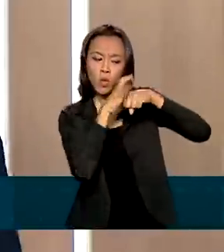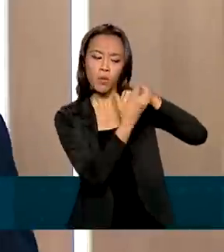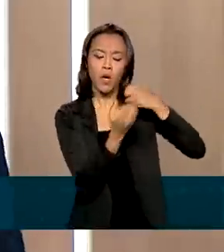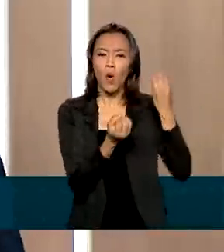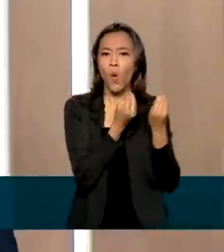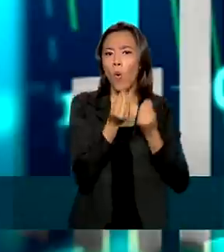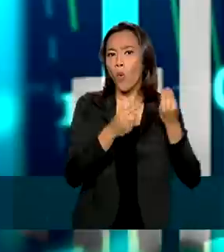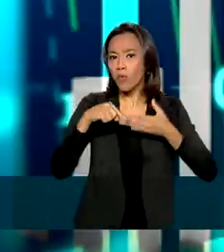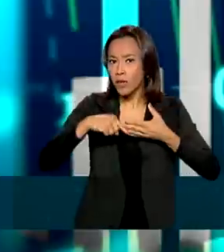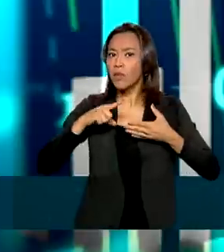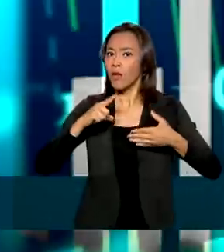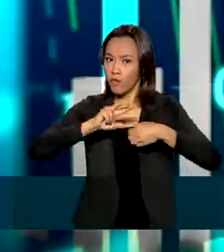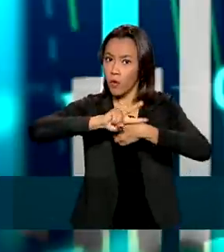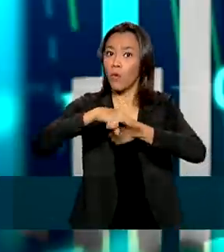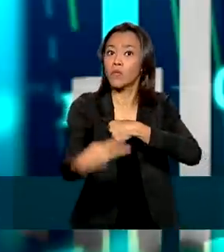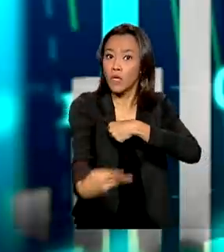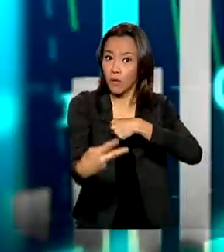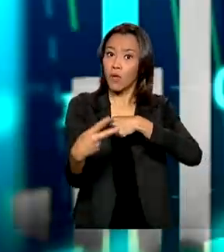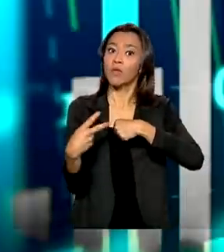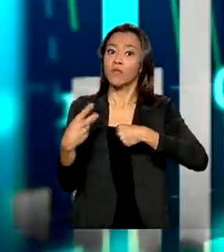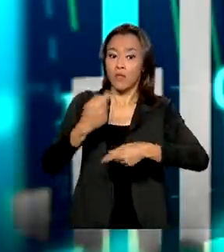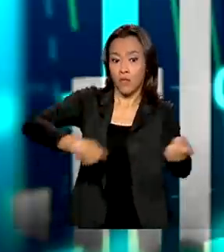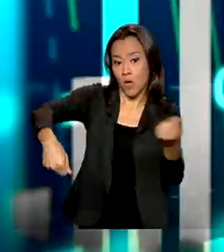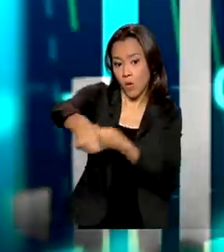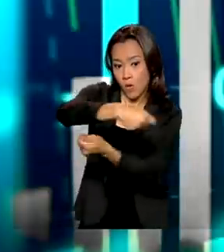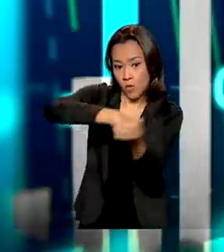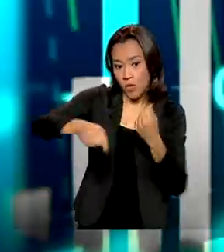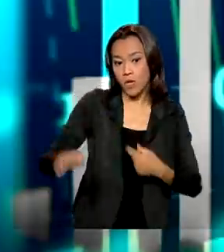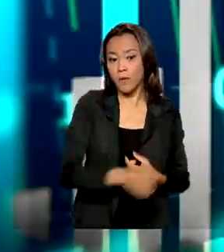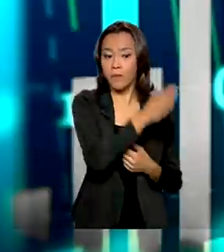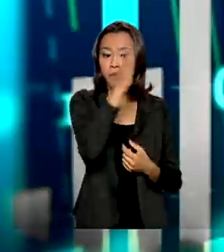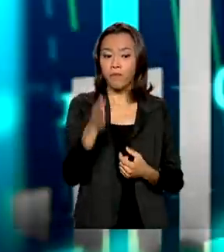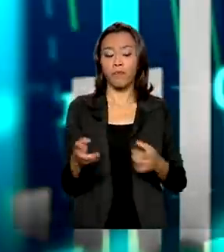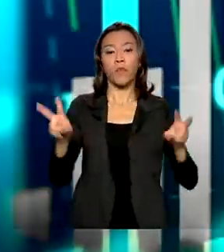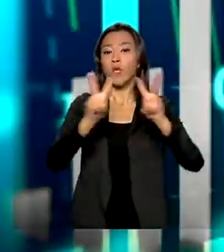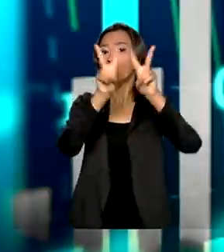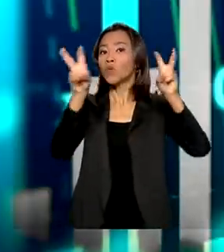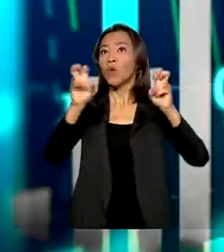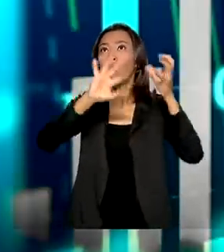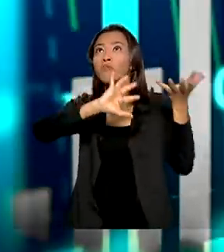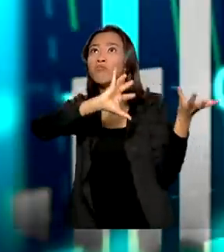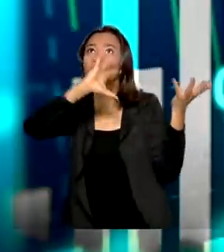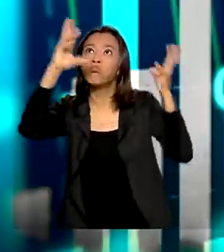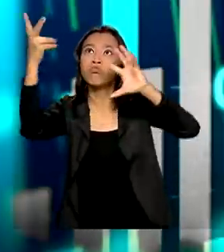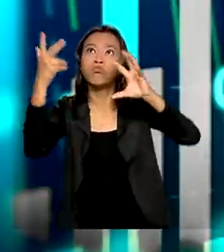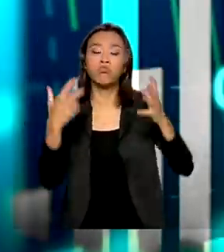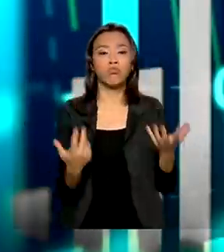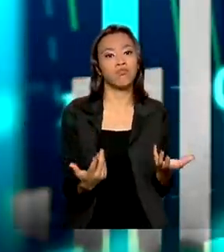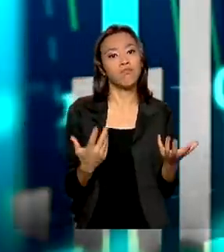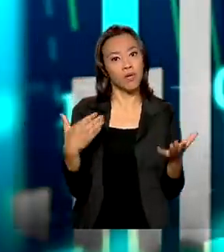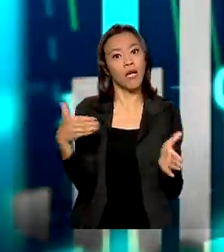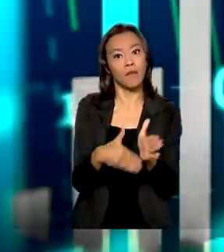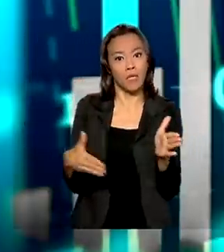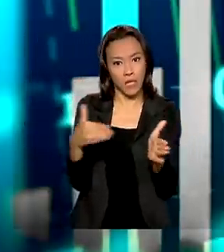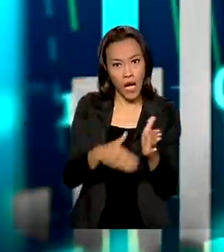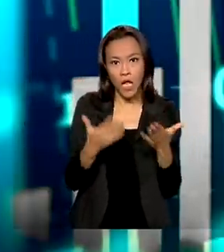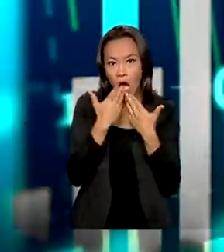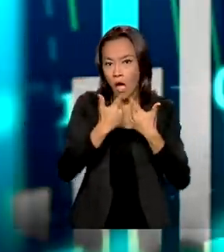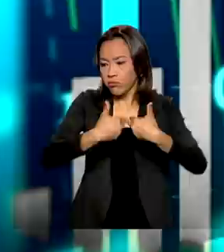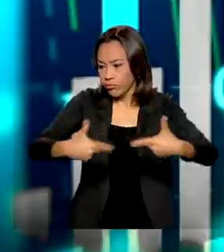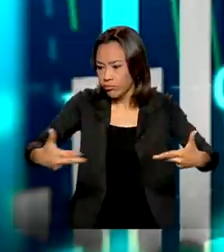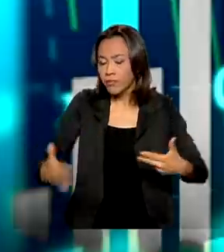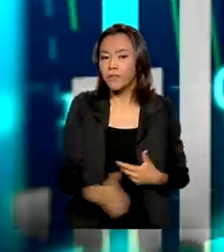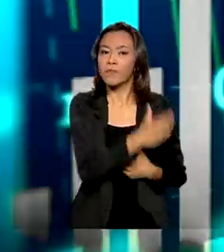crescimento e o que pode ser feito para minorar o seu impacto, a questão das mudanças climáticas, já que os recursos naturais são limitados, a questão da